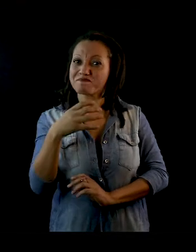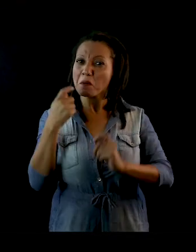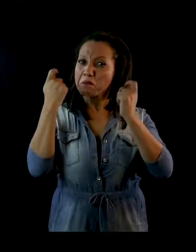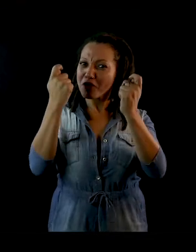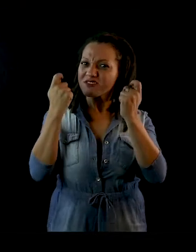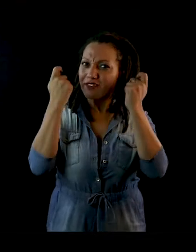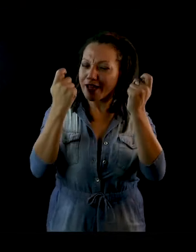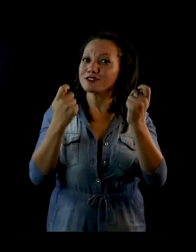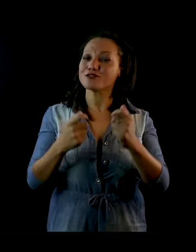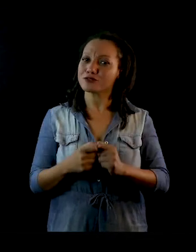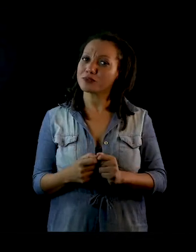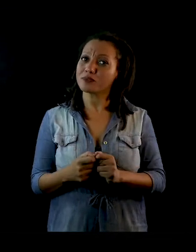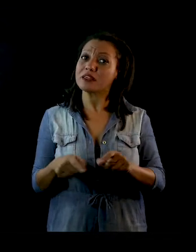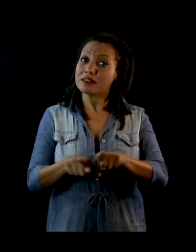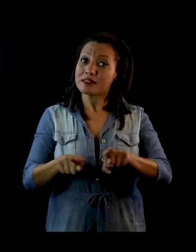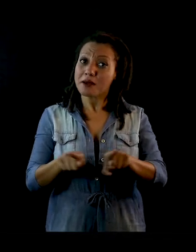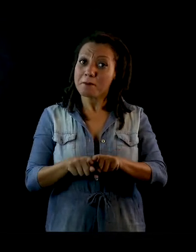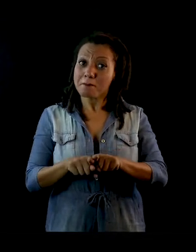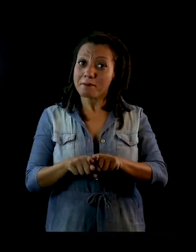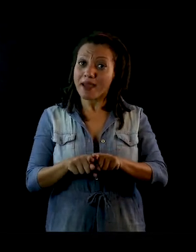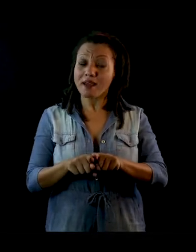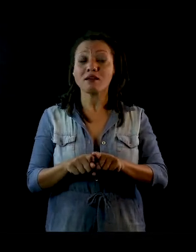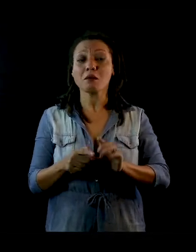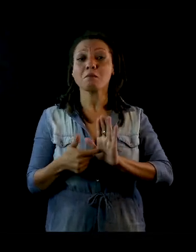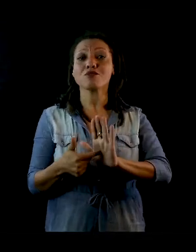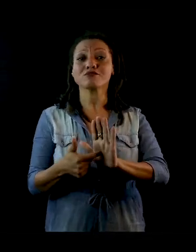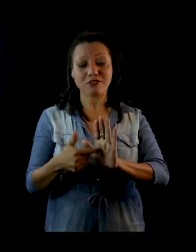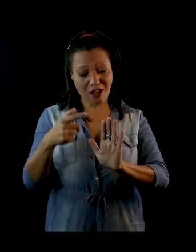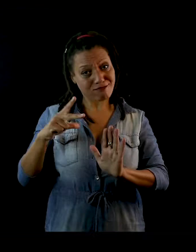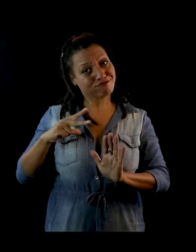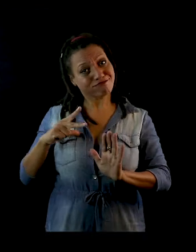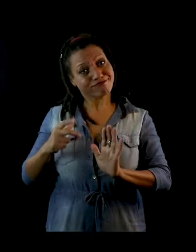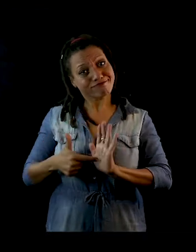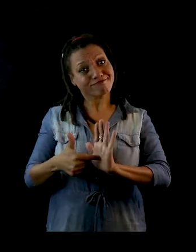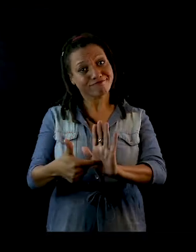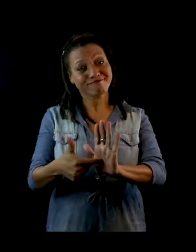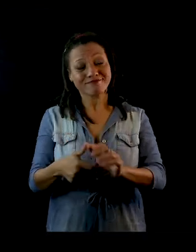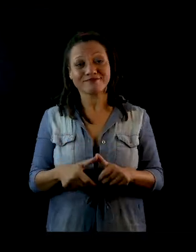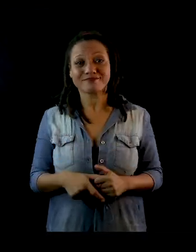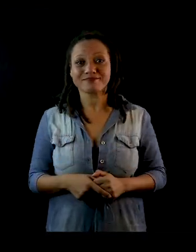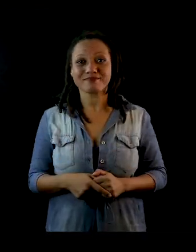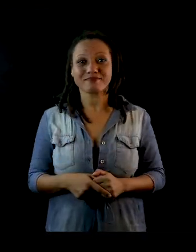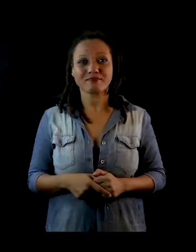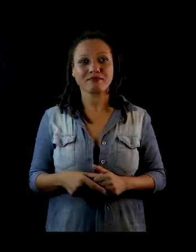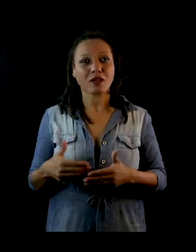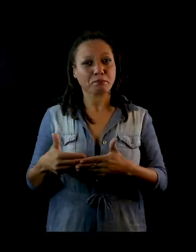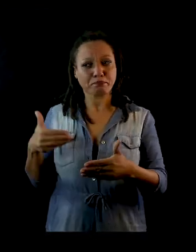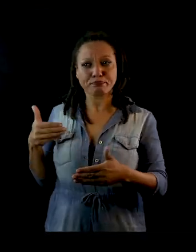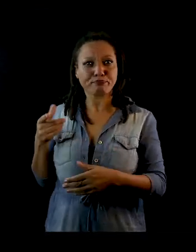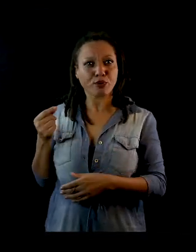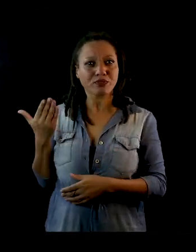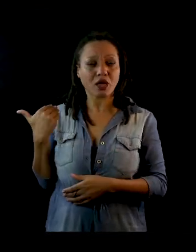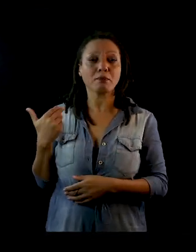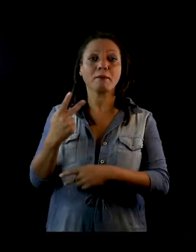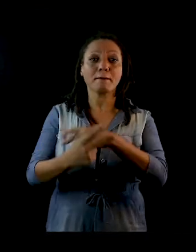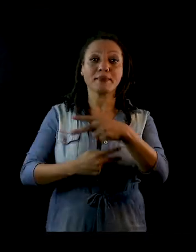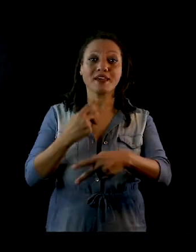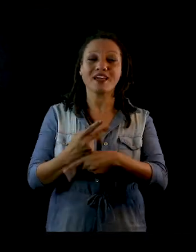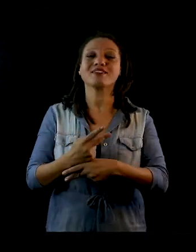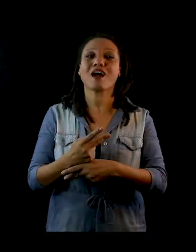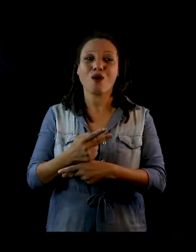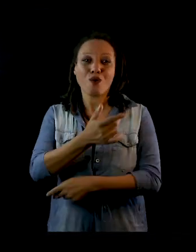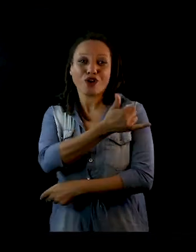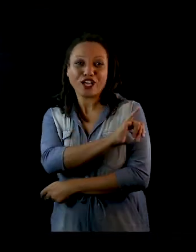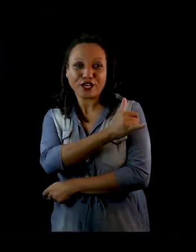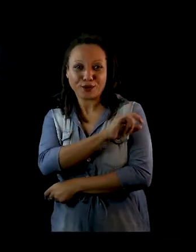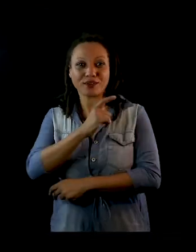até uma forma de mostrar um pouco de você. Como aconteceu recentemente, que houve agora uma Bienal do Rio, e que os quadrinhos foram